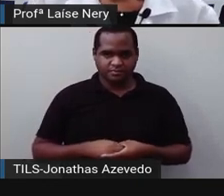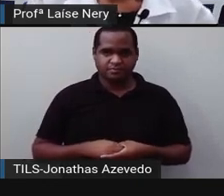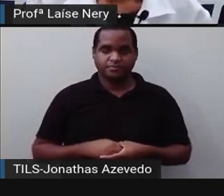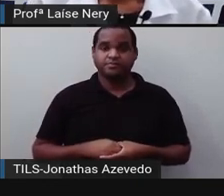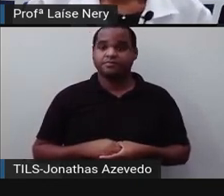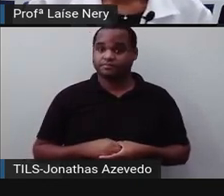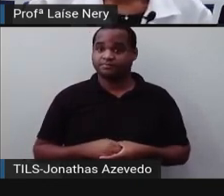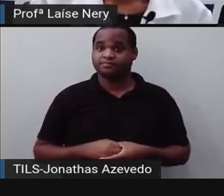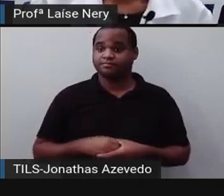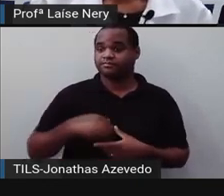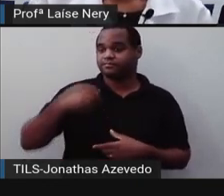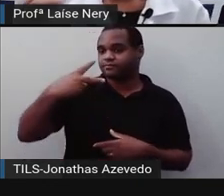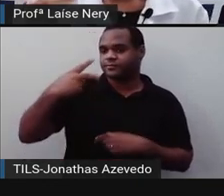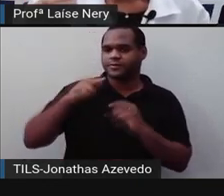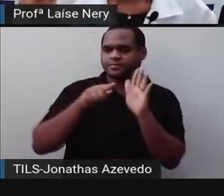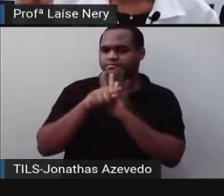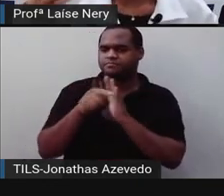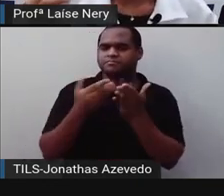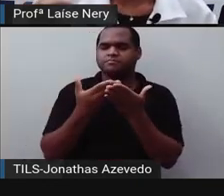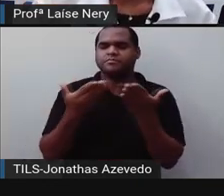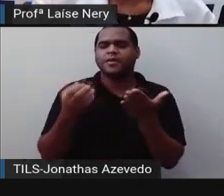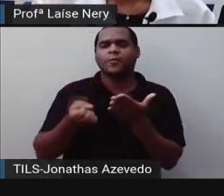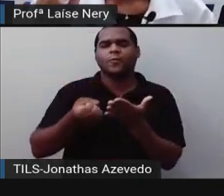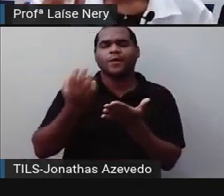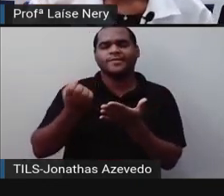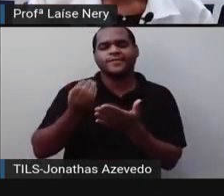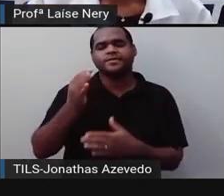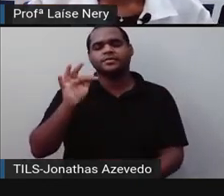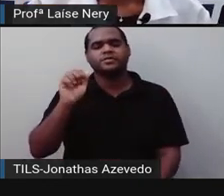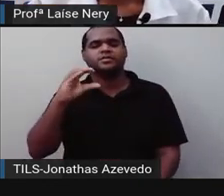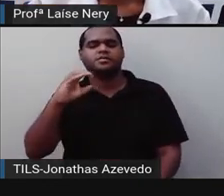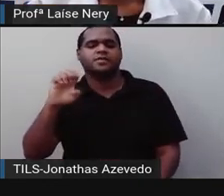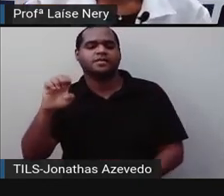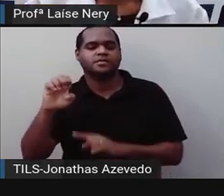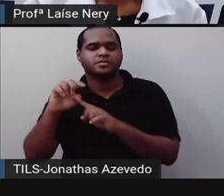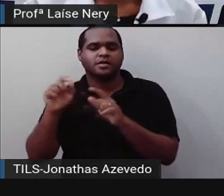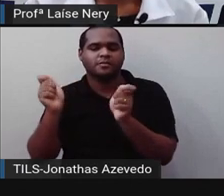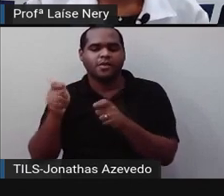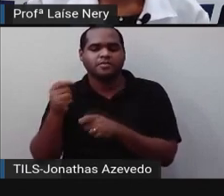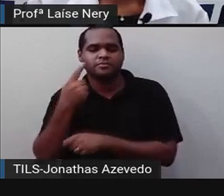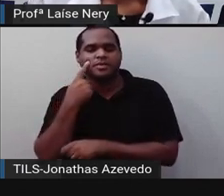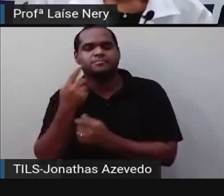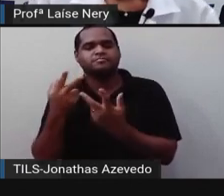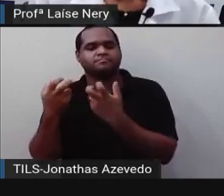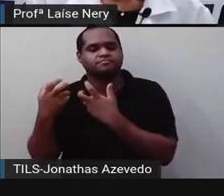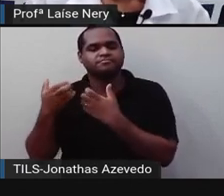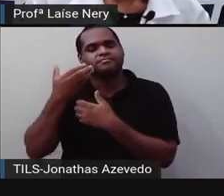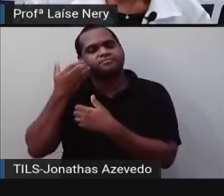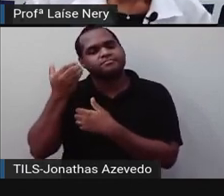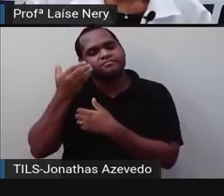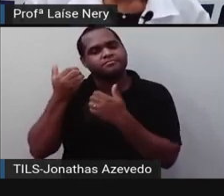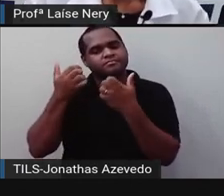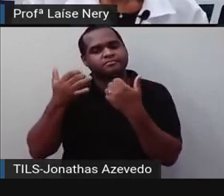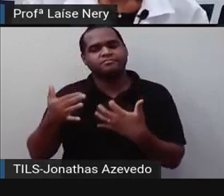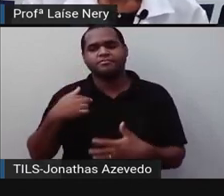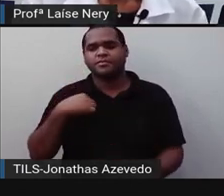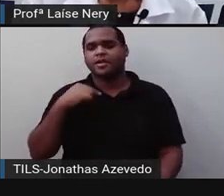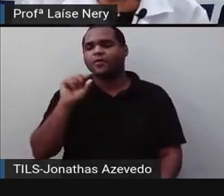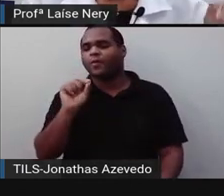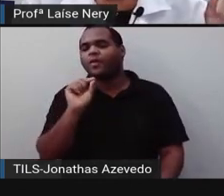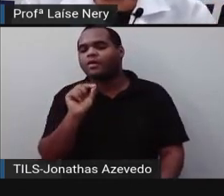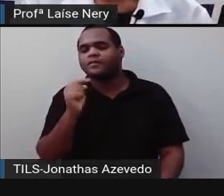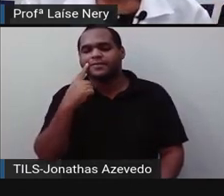A segunda pergunta é quantas faces você consegue observar nele? Ah, e agora para isso você